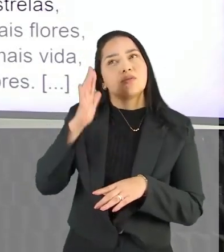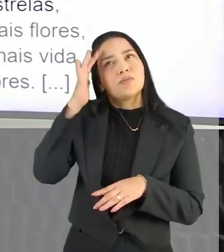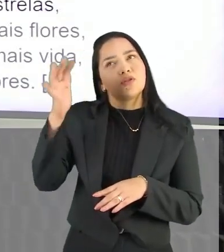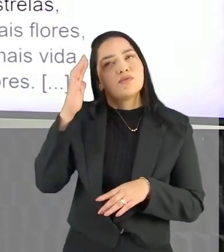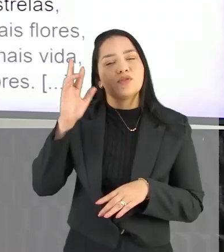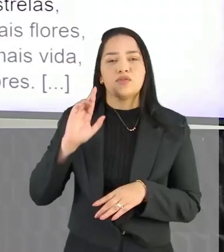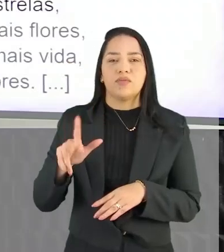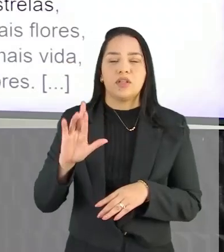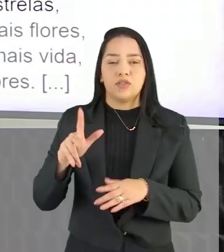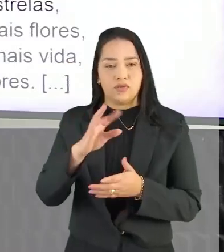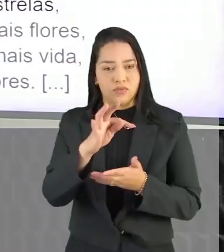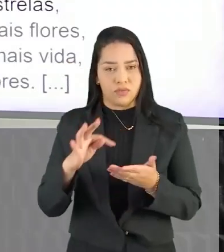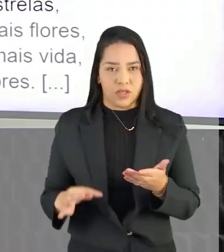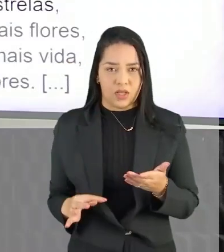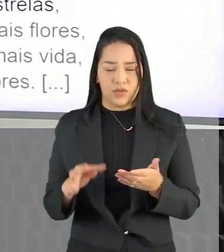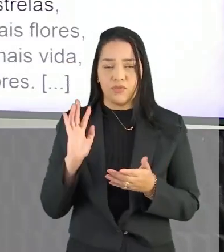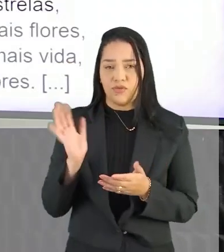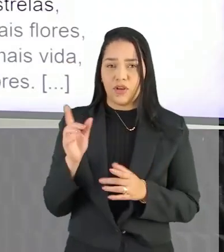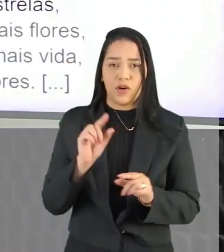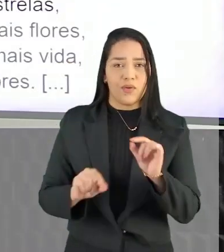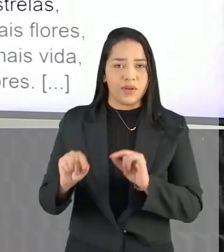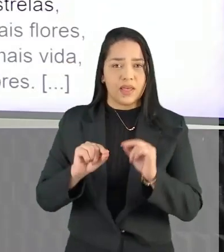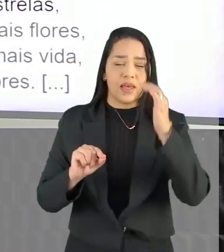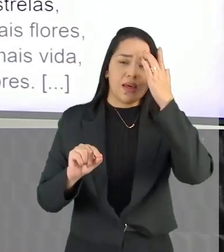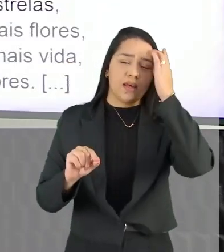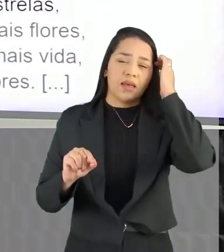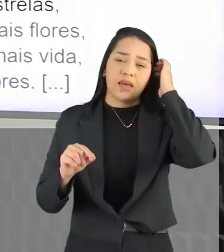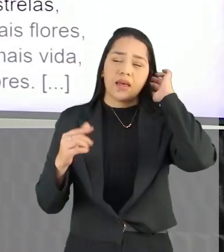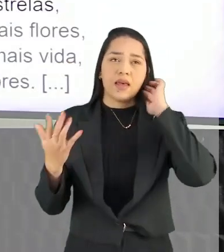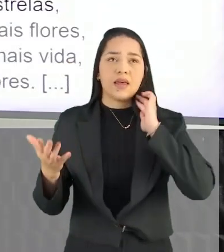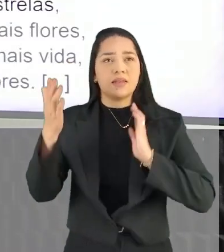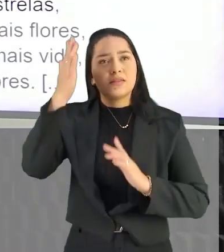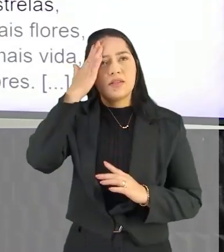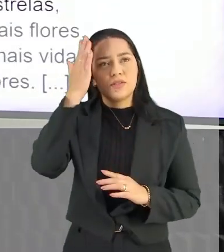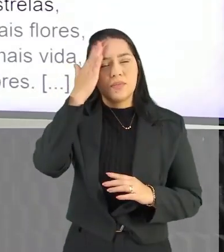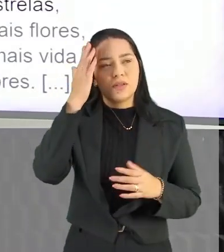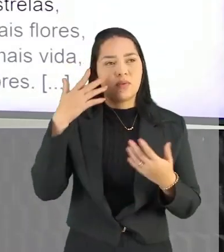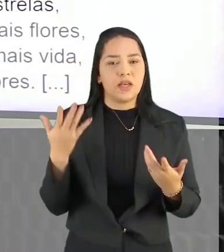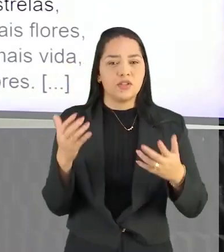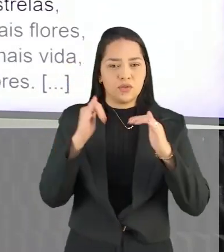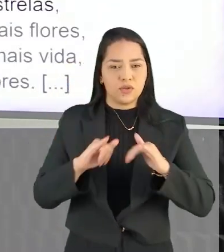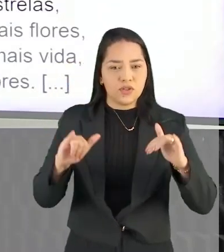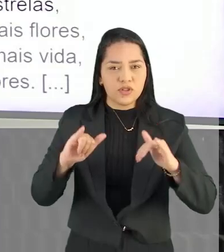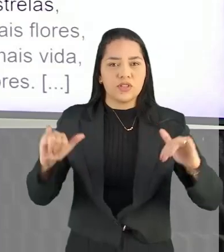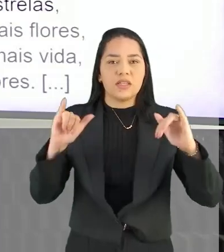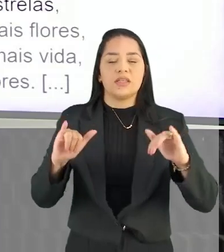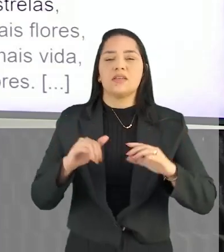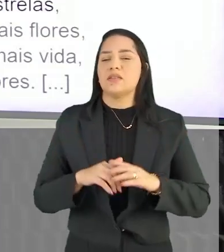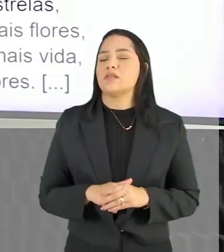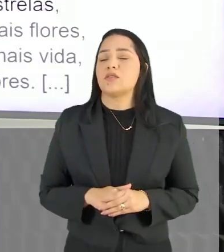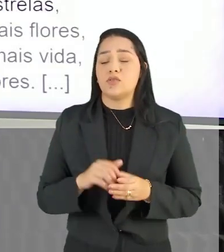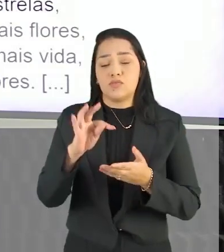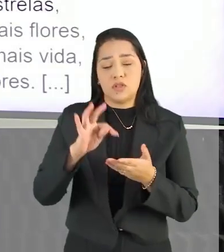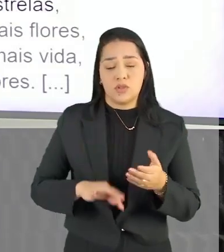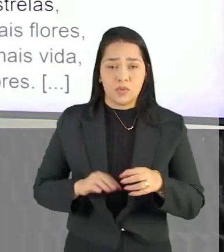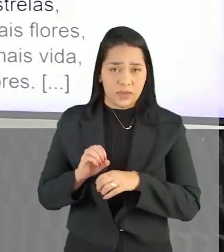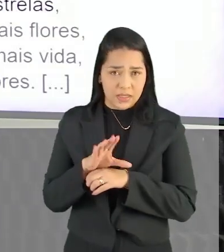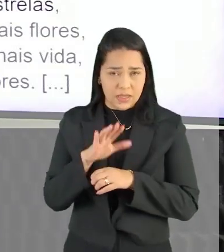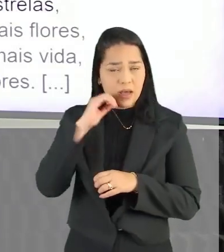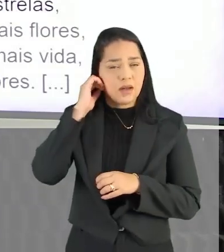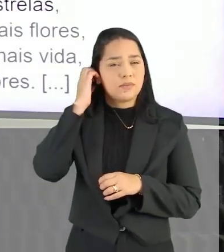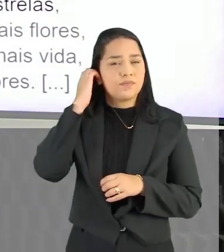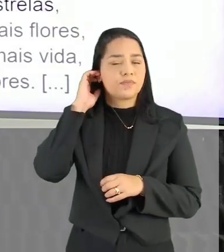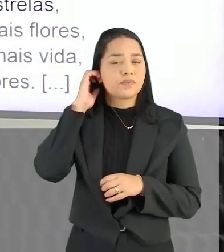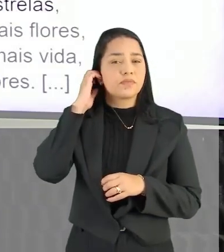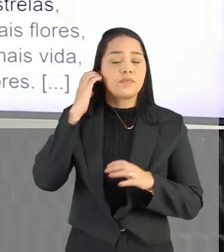diferente de um texto de quando a gente está tratando de interpretação, por exemplo, de notícia, de um texto publicitário. Então,